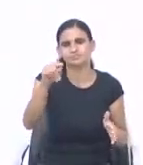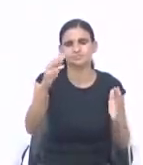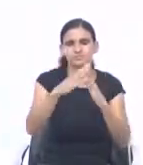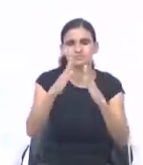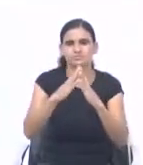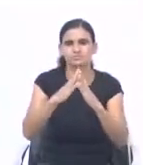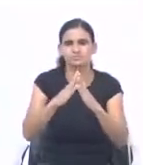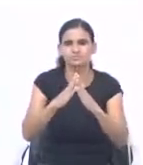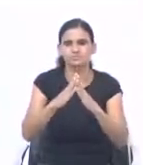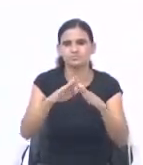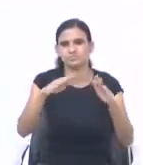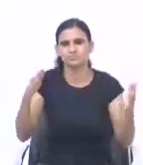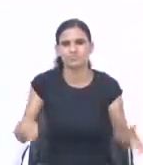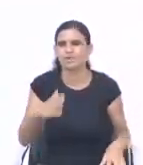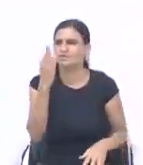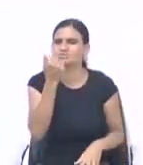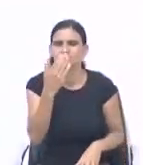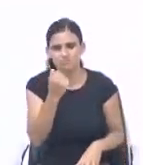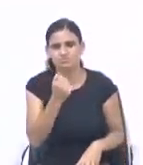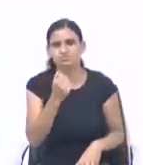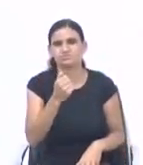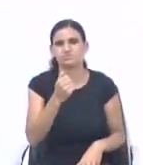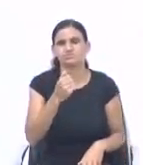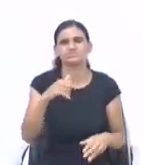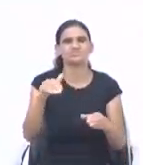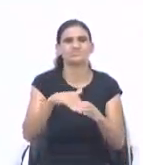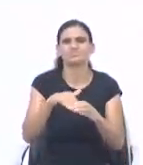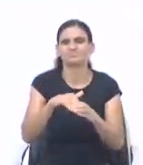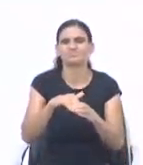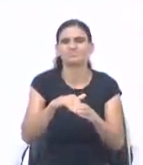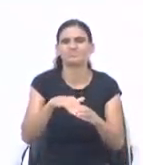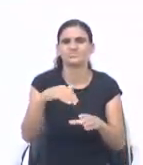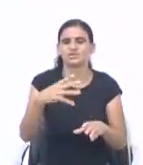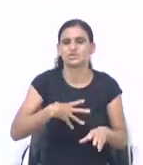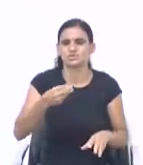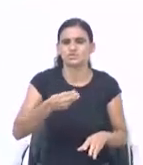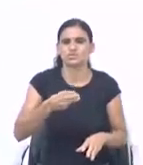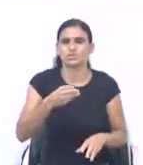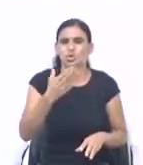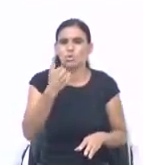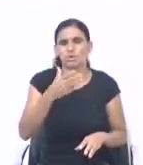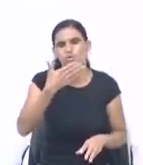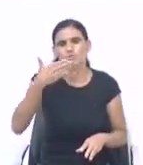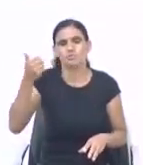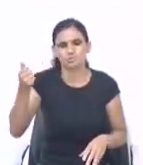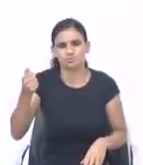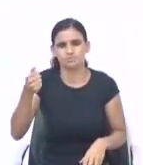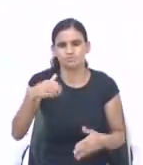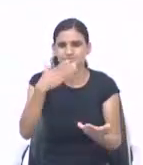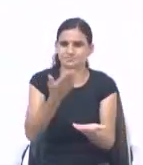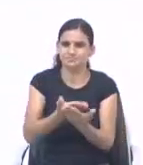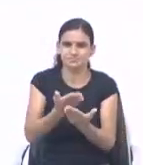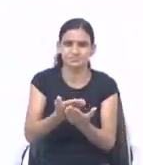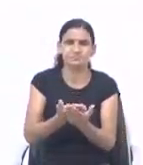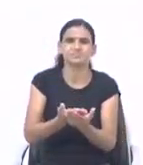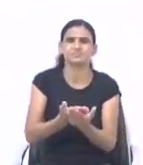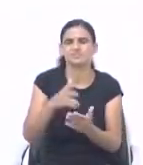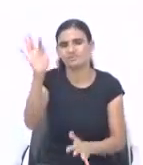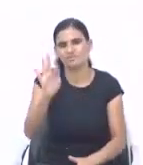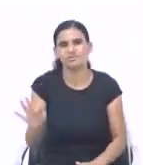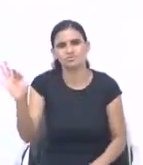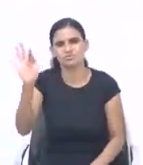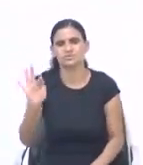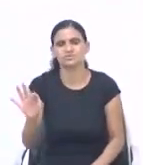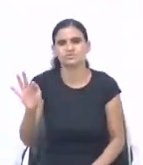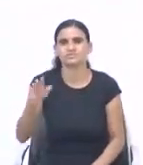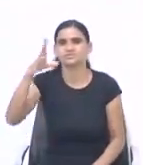para você. Não faltará vestes. Não faltará sandália. Os seus filhos comerão do melhor. Os seus filhos estudarão nas melhores faculdades. Porque